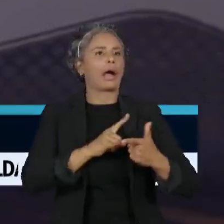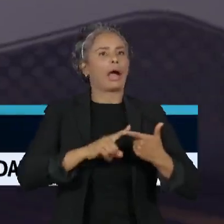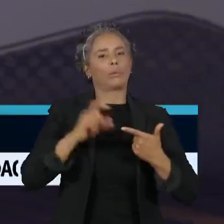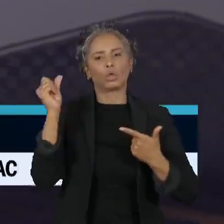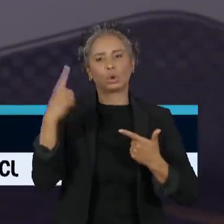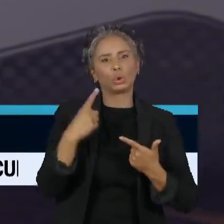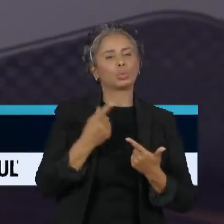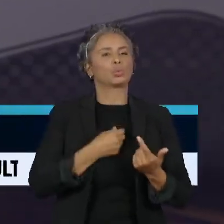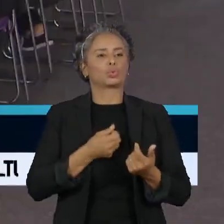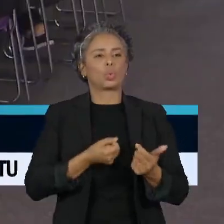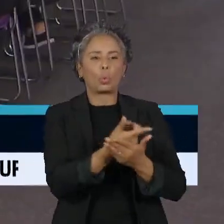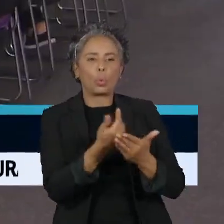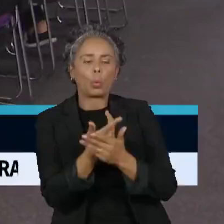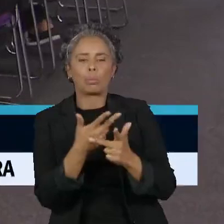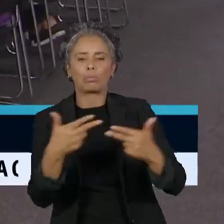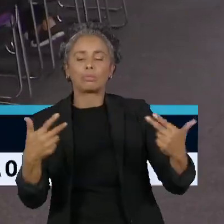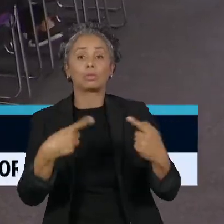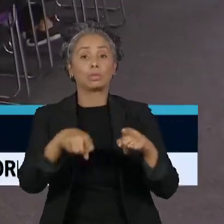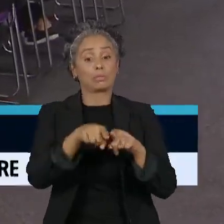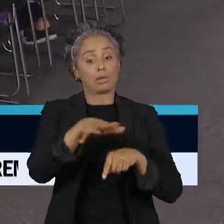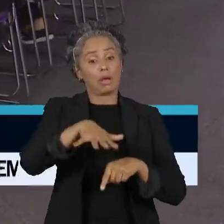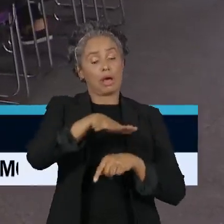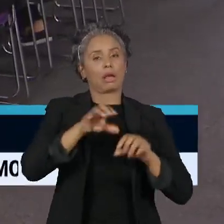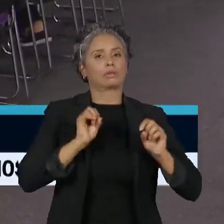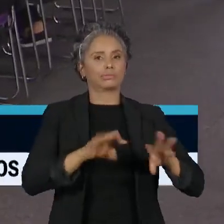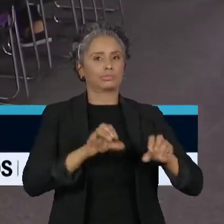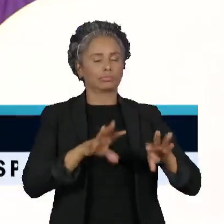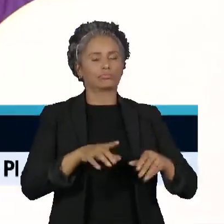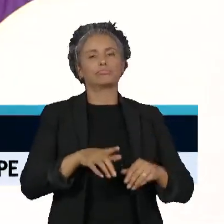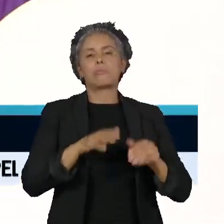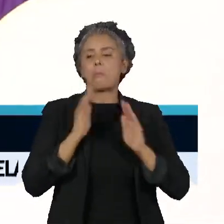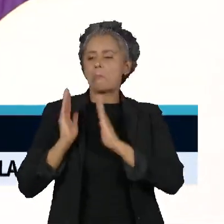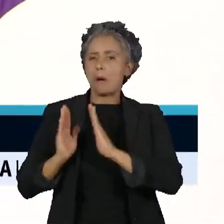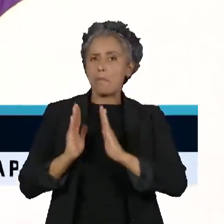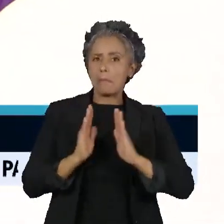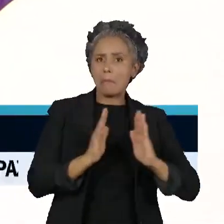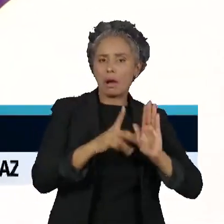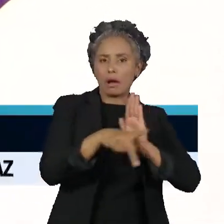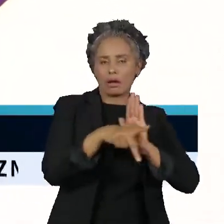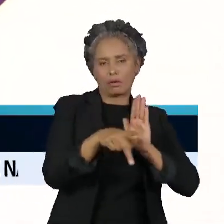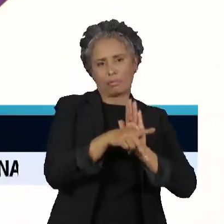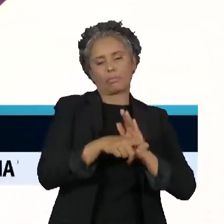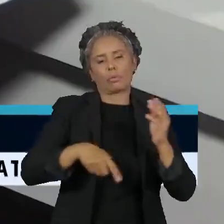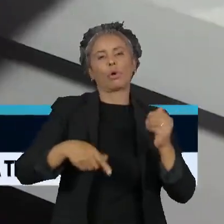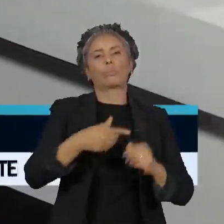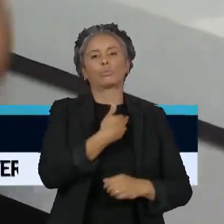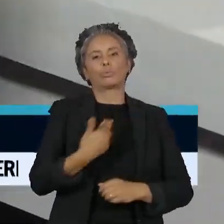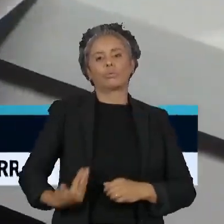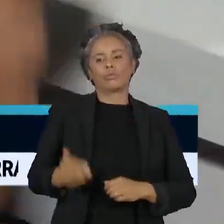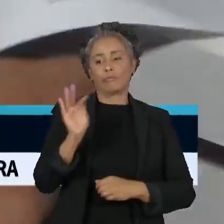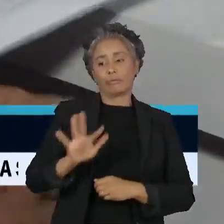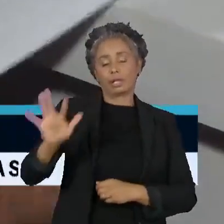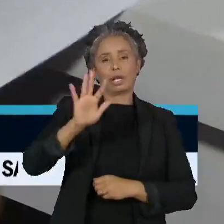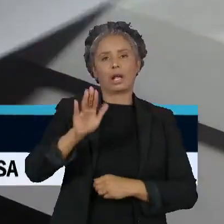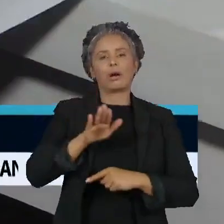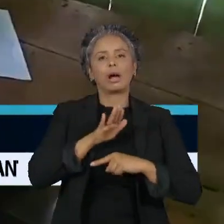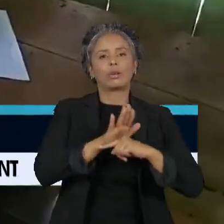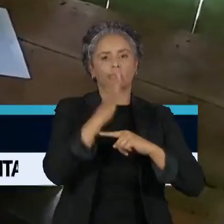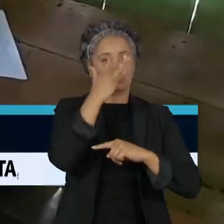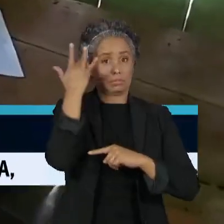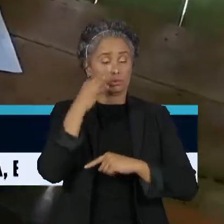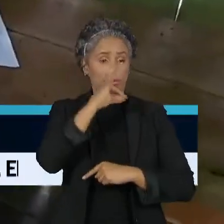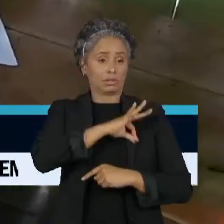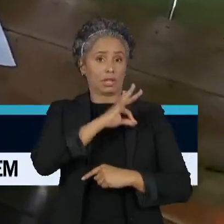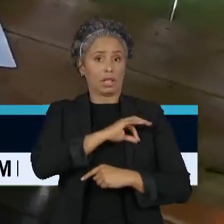varejo e educação. Esta etapa do programa federal deve beneficiar pessoas que ganham até dois salários mínimos